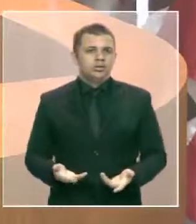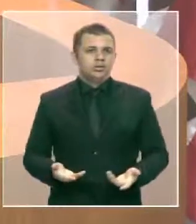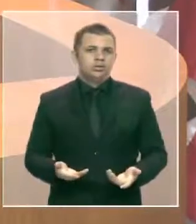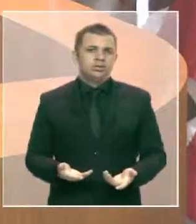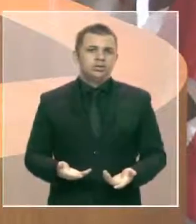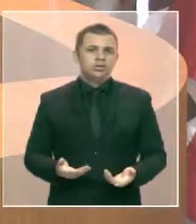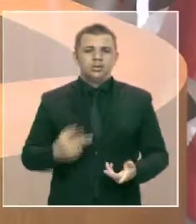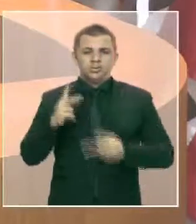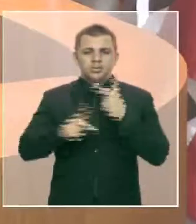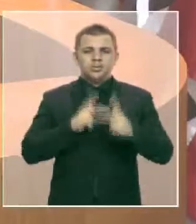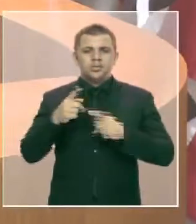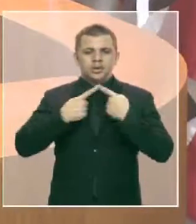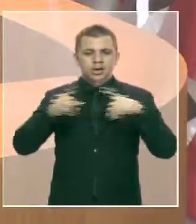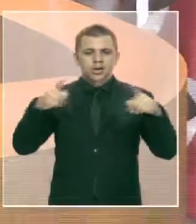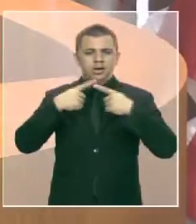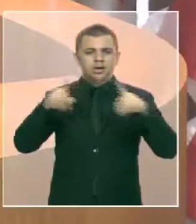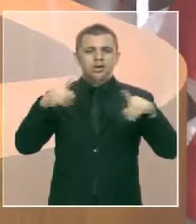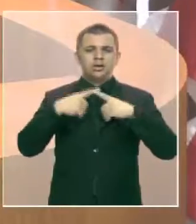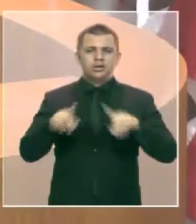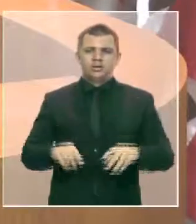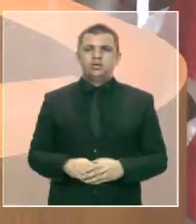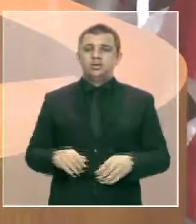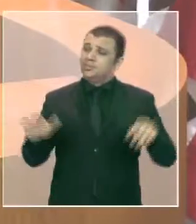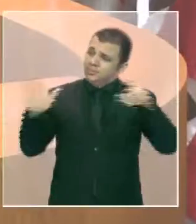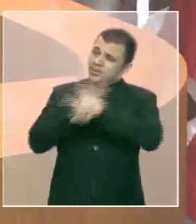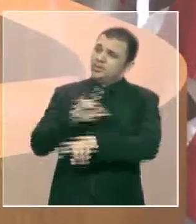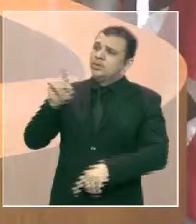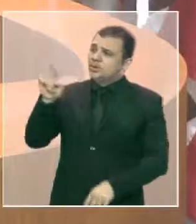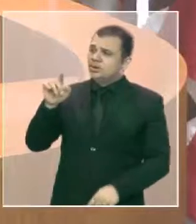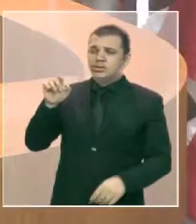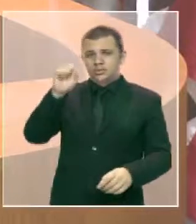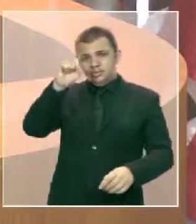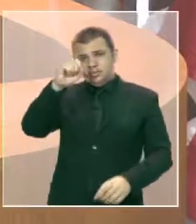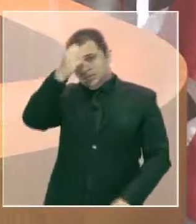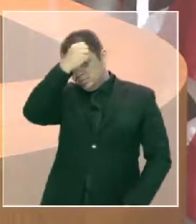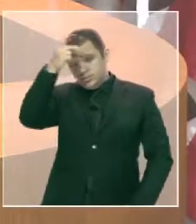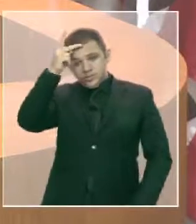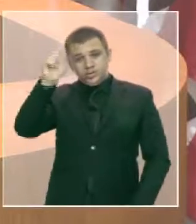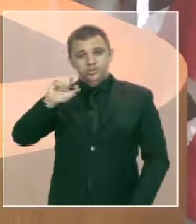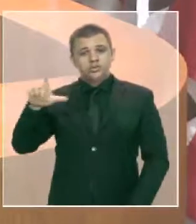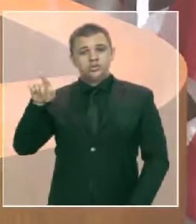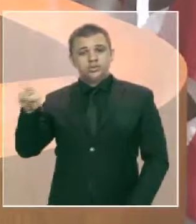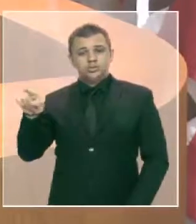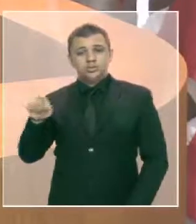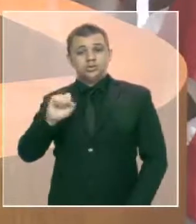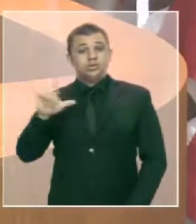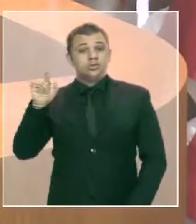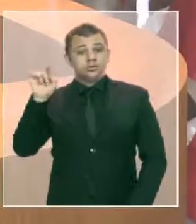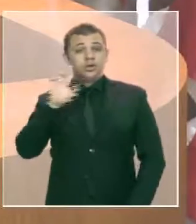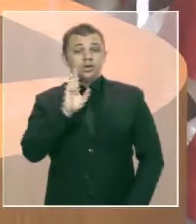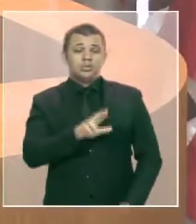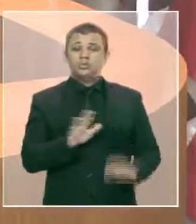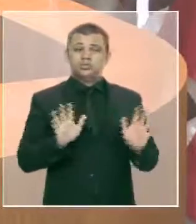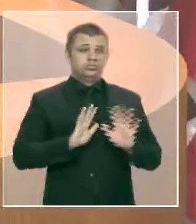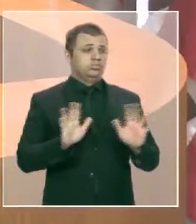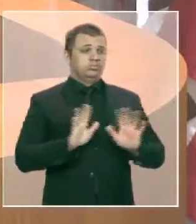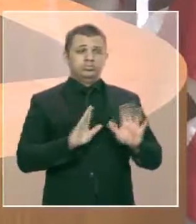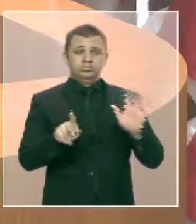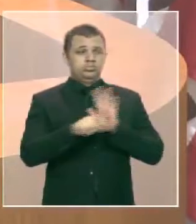dela, não é área dela, não é limite dela. A população reclama da Prefeitura de Ribamar. E fica esse